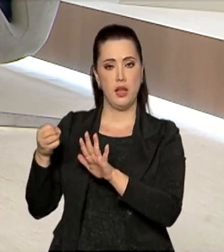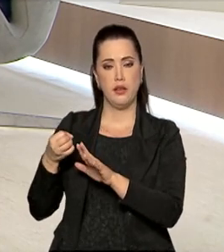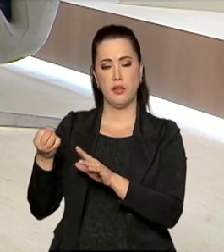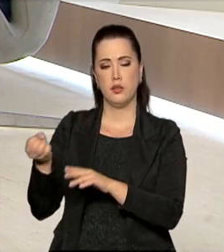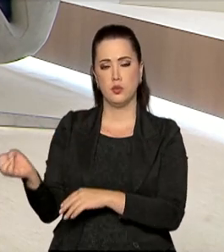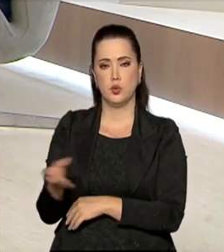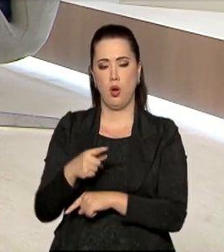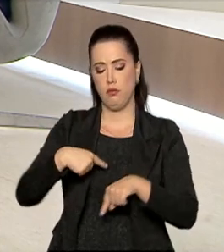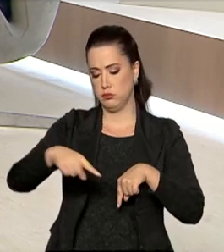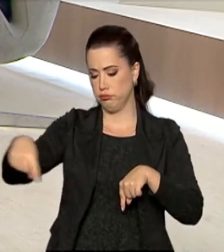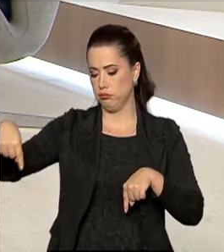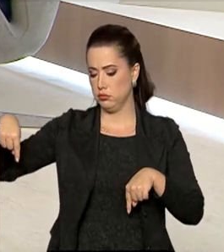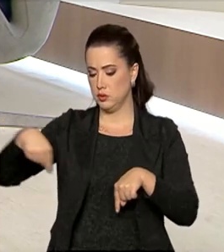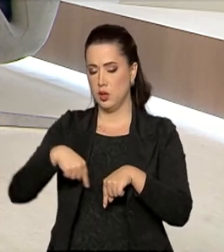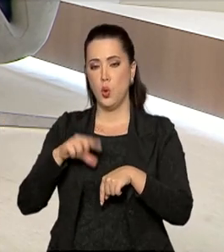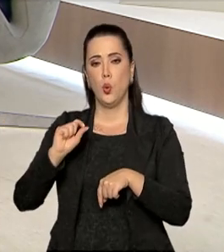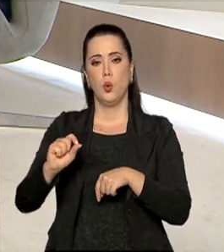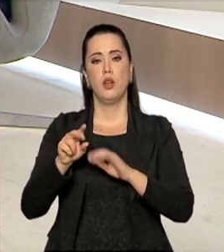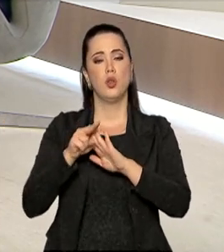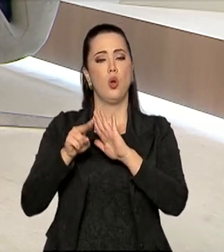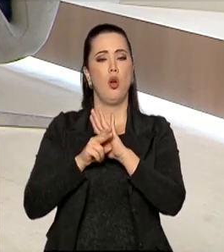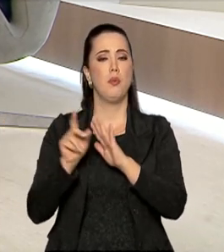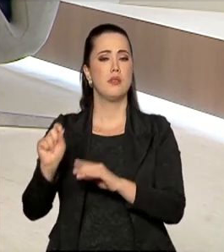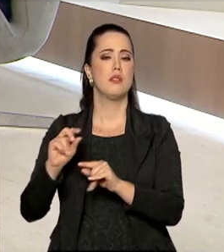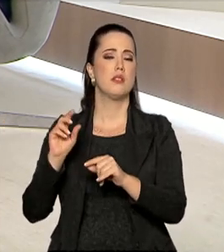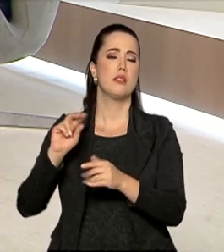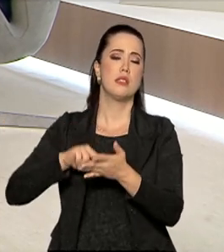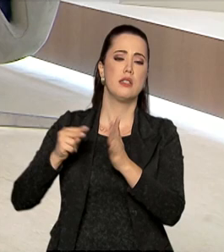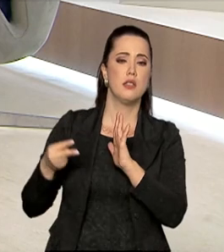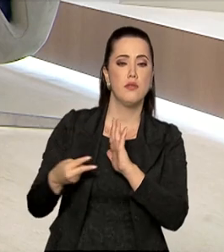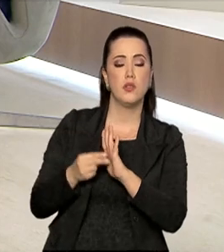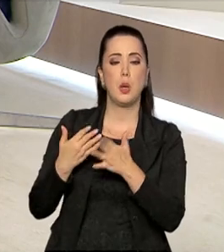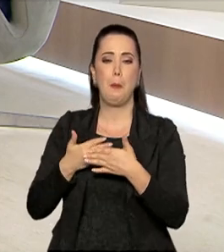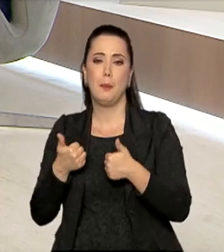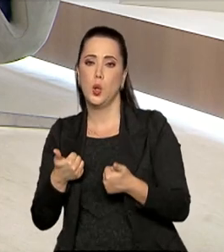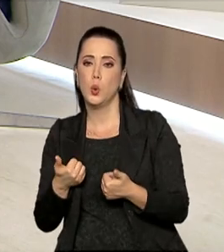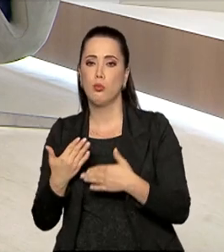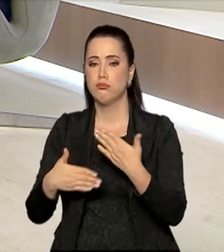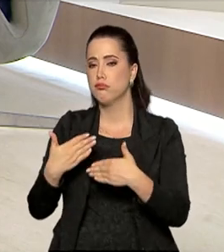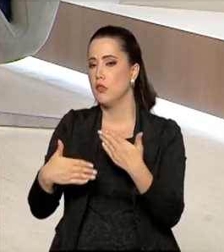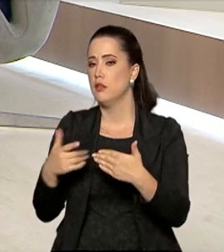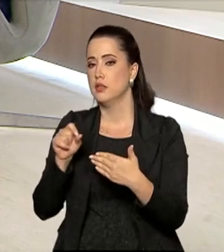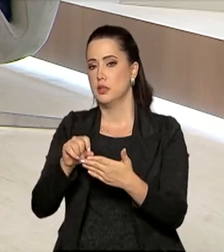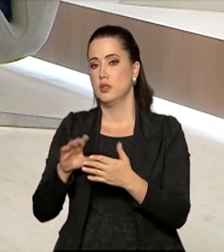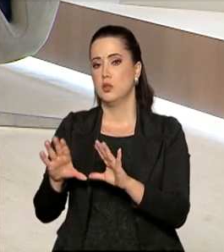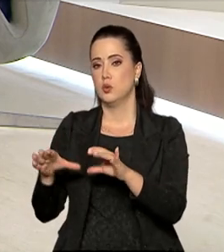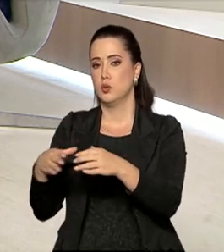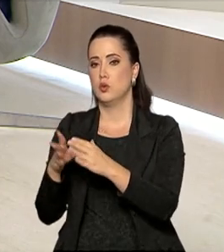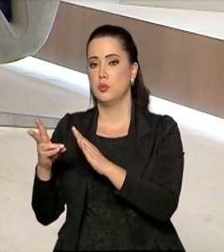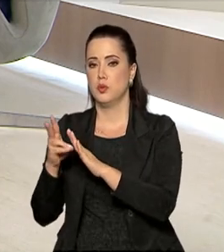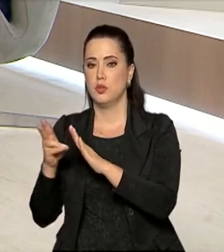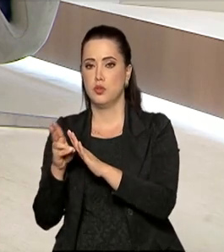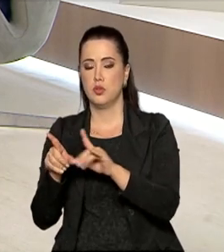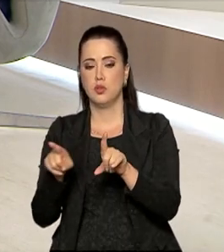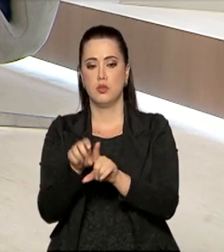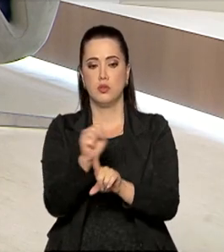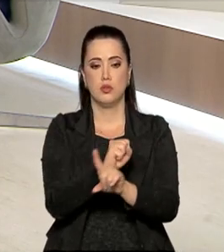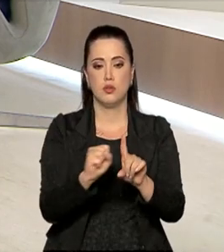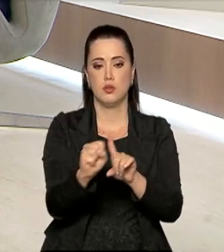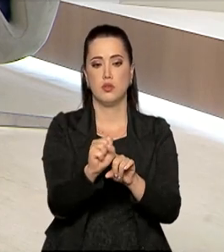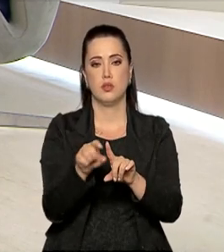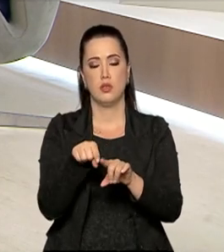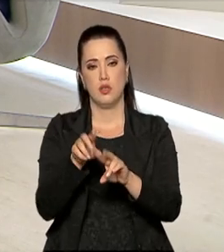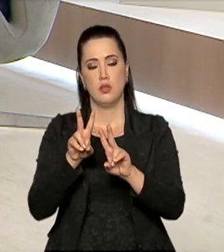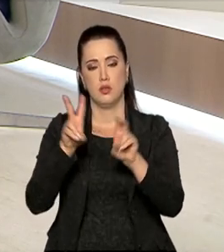o que traz essa norma e o que ela avançou e se melhorou essas relações entre os indígenas e a sociedade nessa questão.